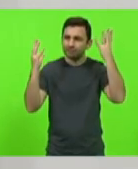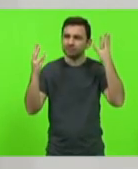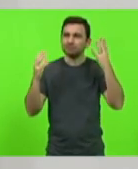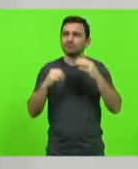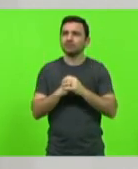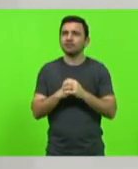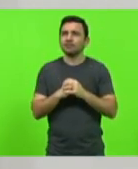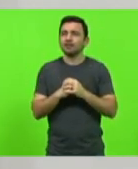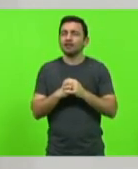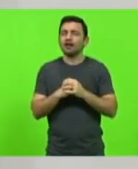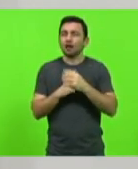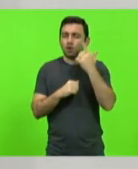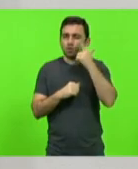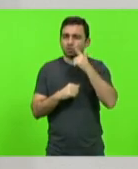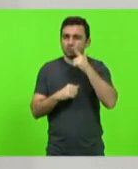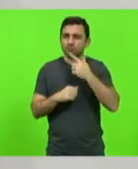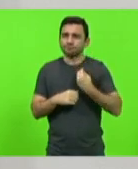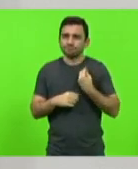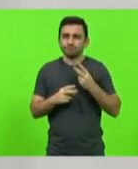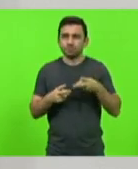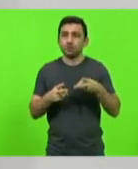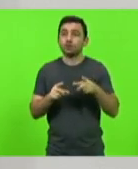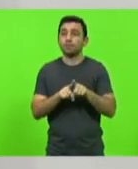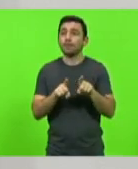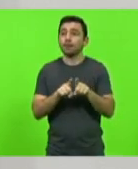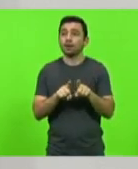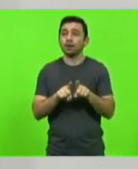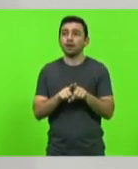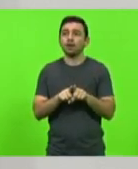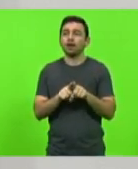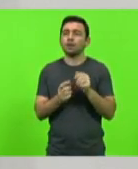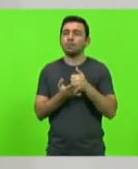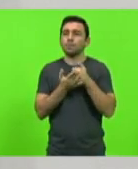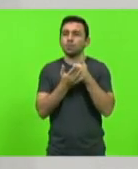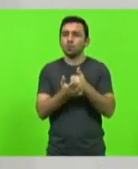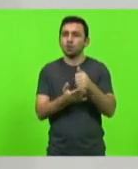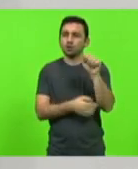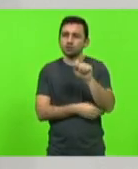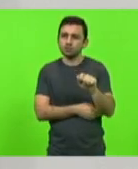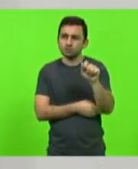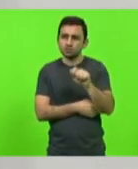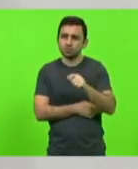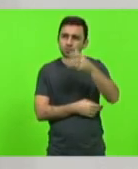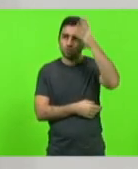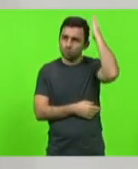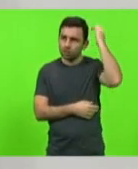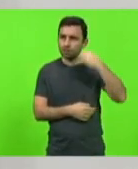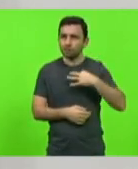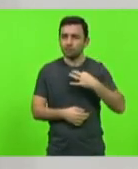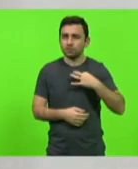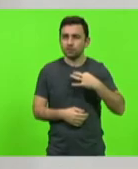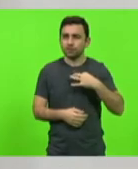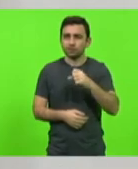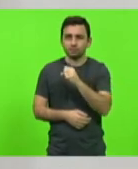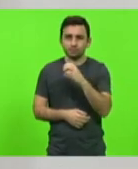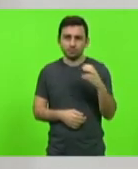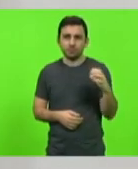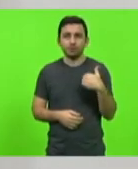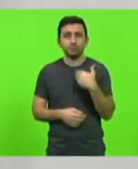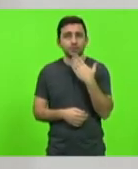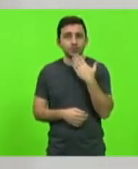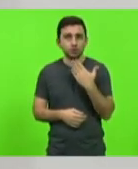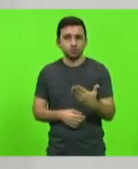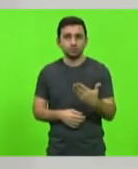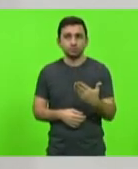fazem no município e também de uma contribuição através da Associação dos Bombeiros Voluntários de Santa Catarina. Então o pedido que